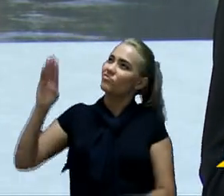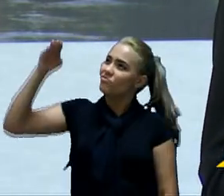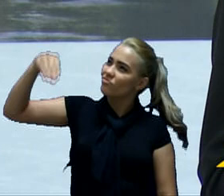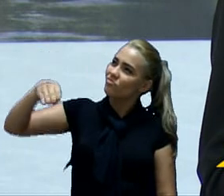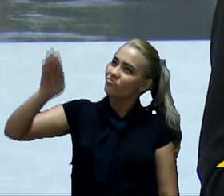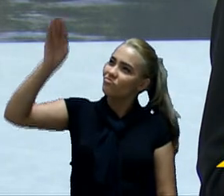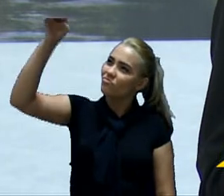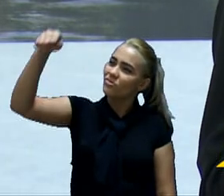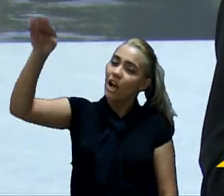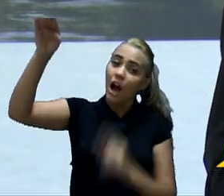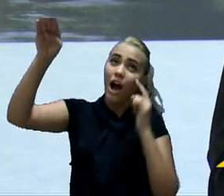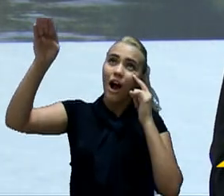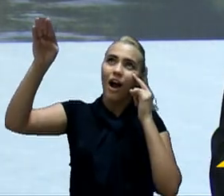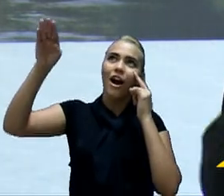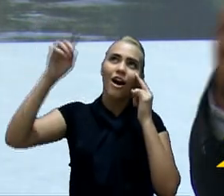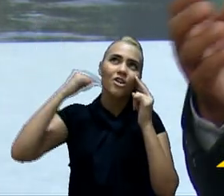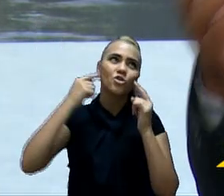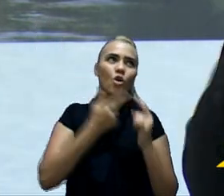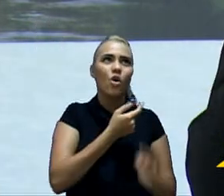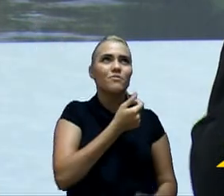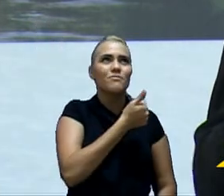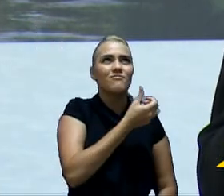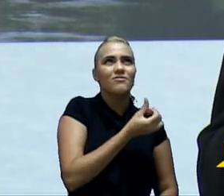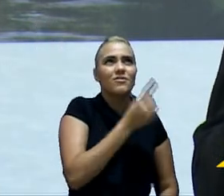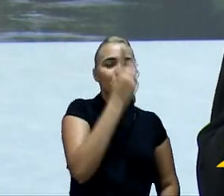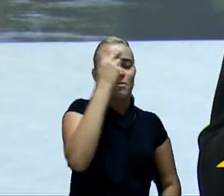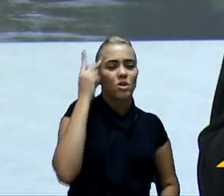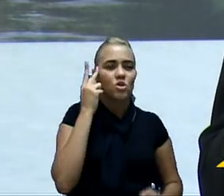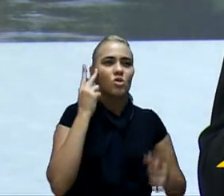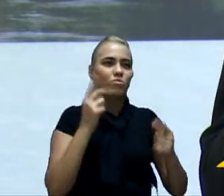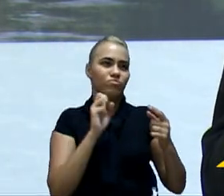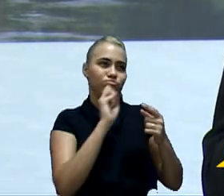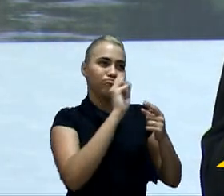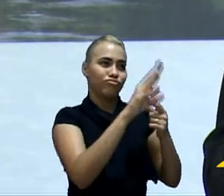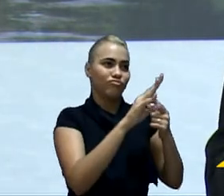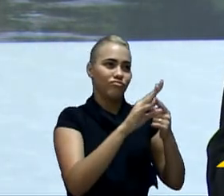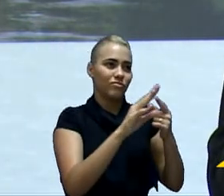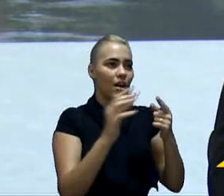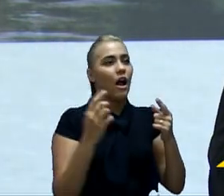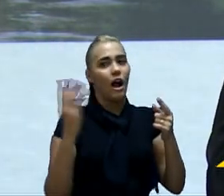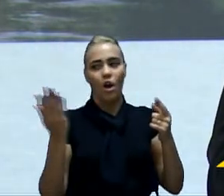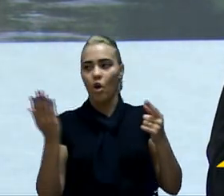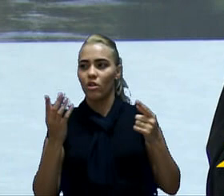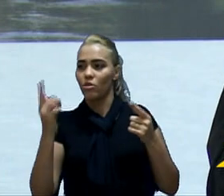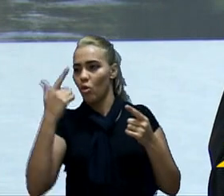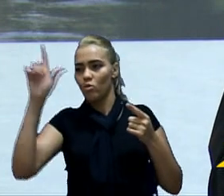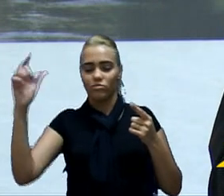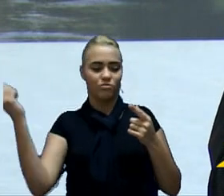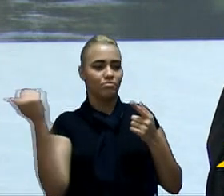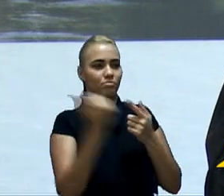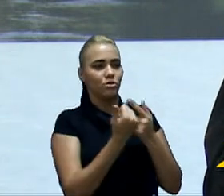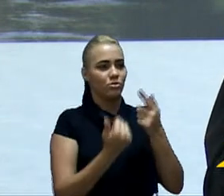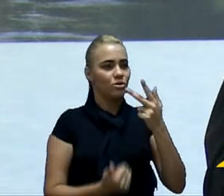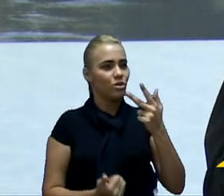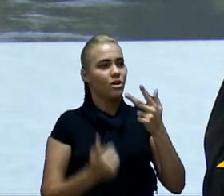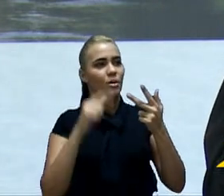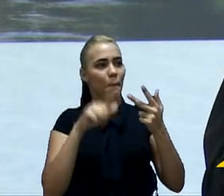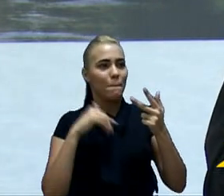ou um funcionário que saiu lá em 2016, ao recolocar essa vaga, hoje, ela vai sim gerar um impacto